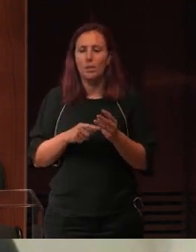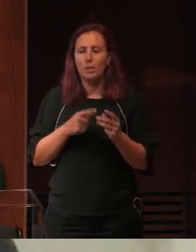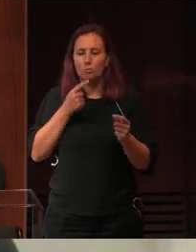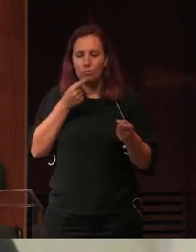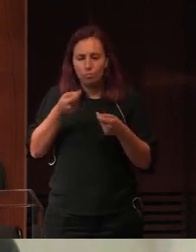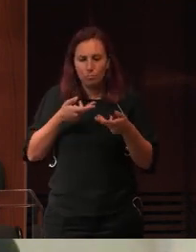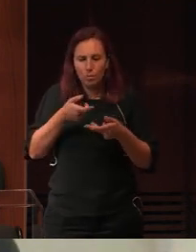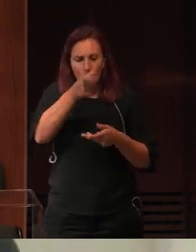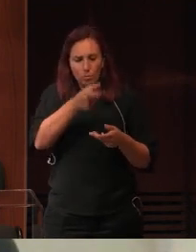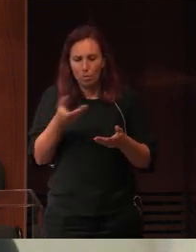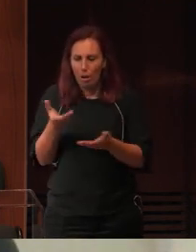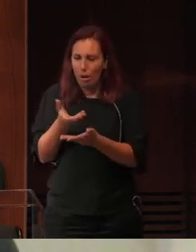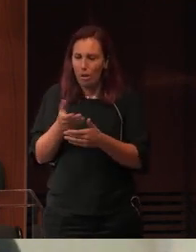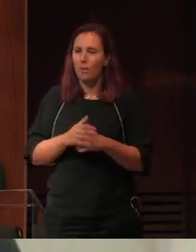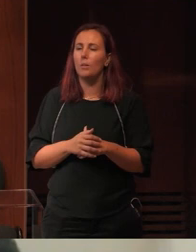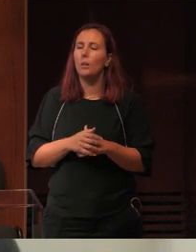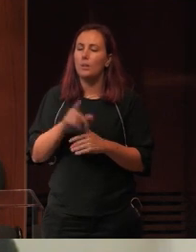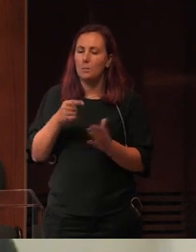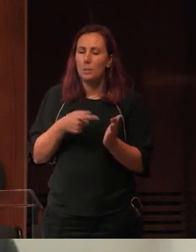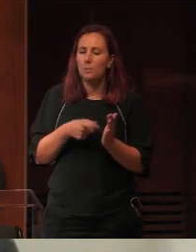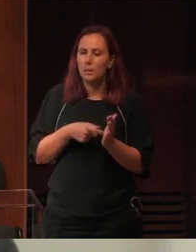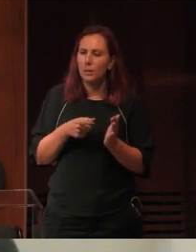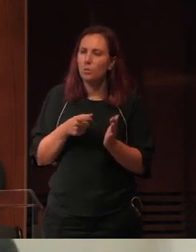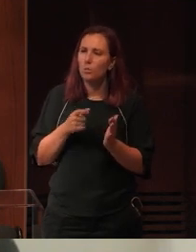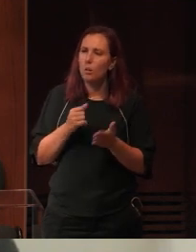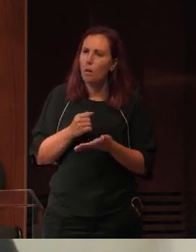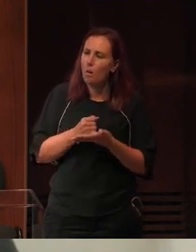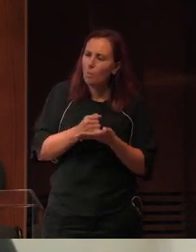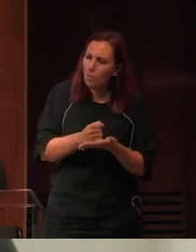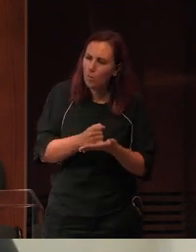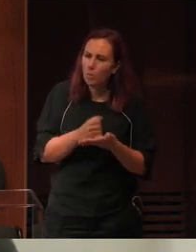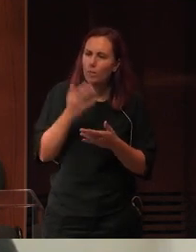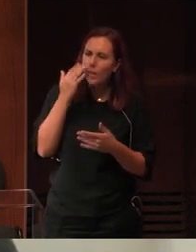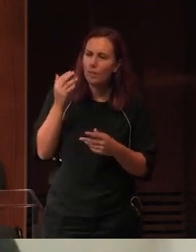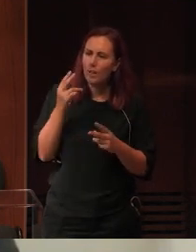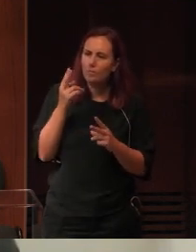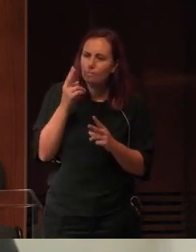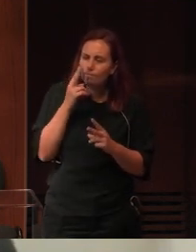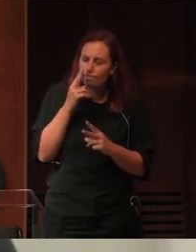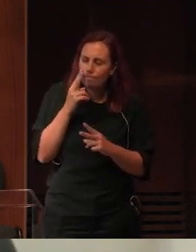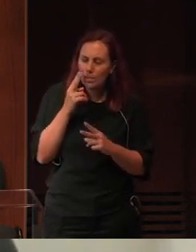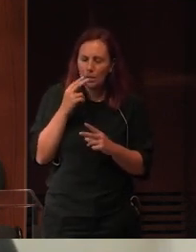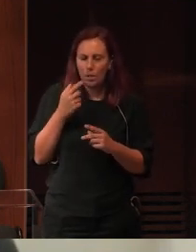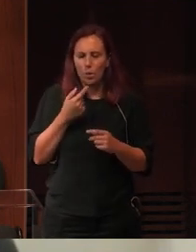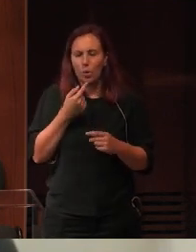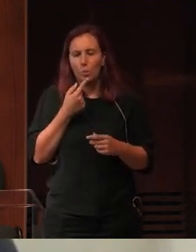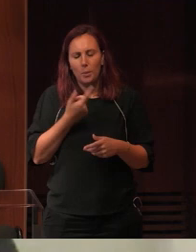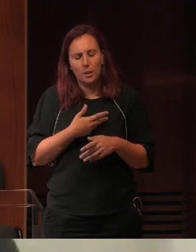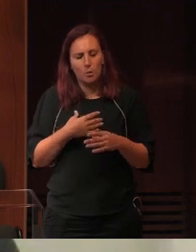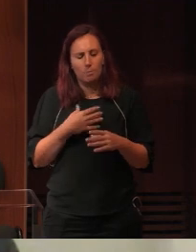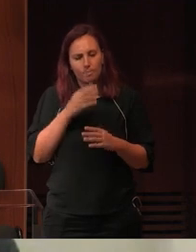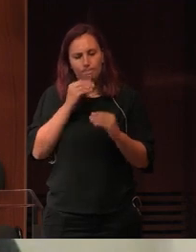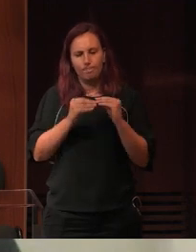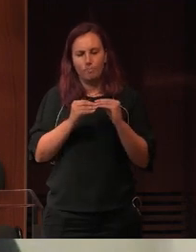se lê, requer a paragem, o encontrar o momento para me recolher com o meu